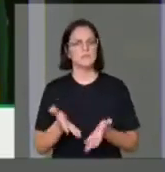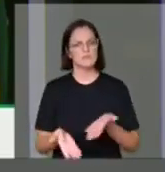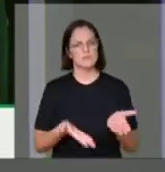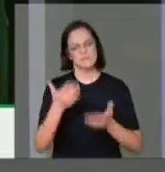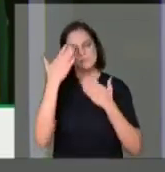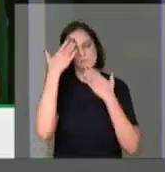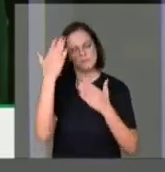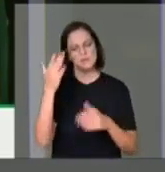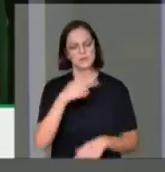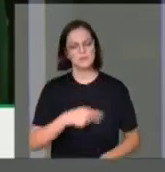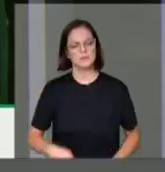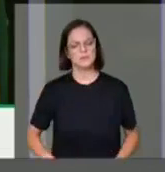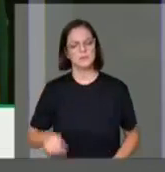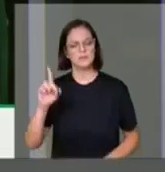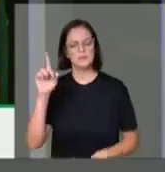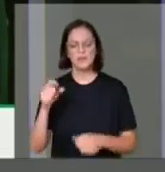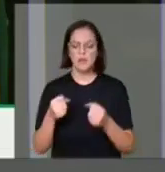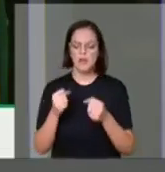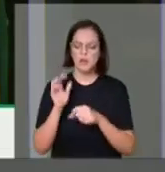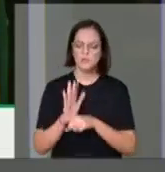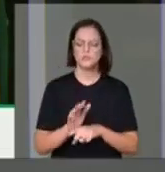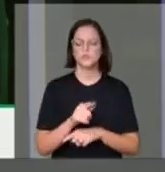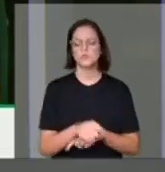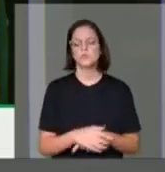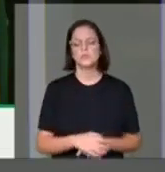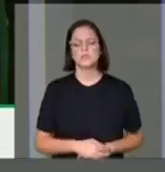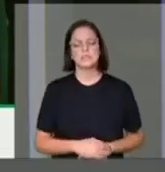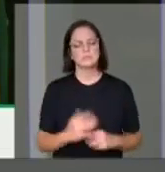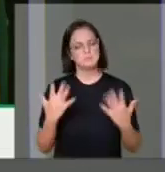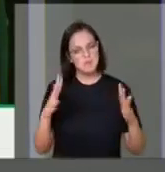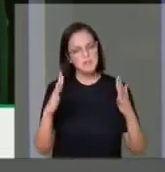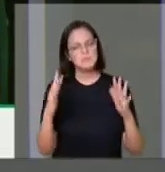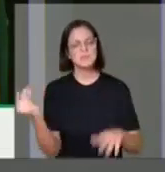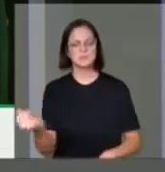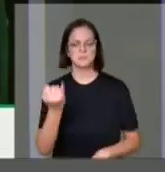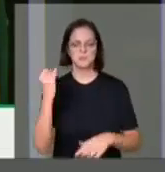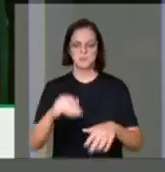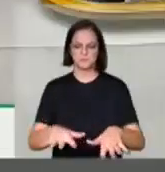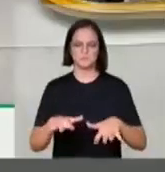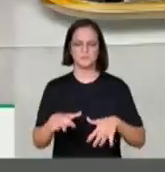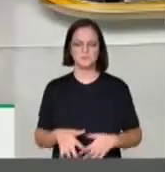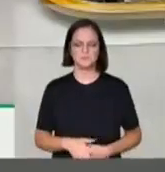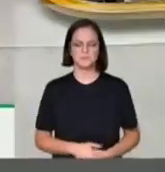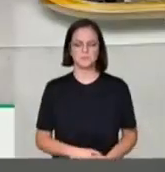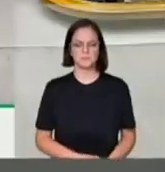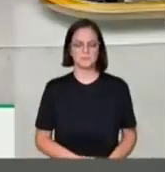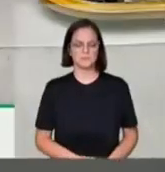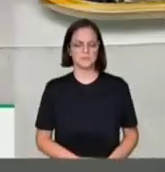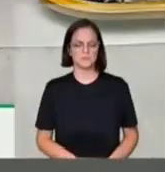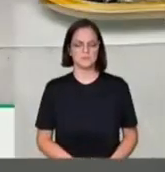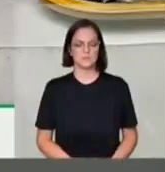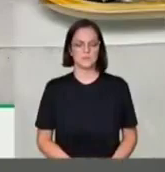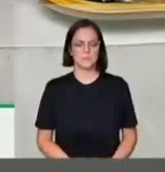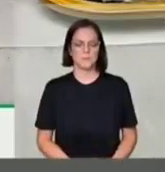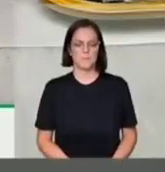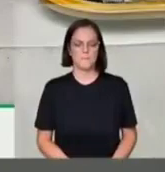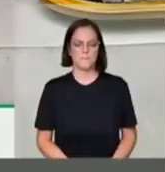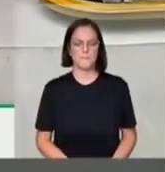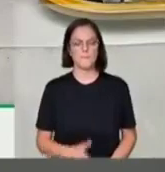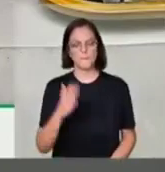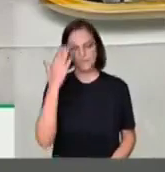Muito obrigado, Sr. Presidente, que Deus lhe ajude e parabéns por esta importância à audiência pública. Obrigada, deputado Eli